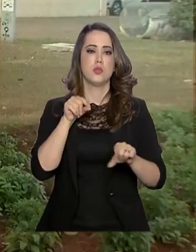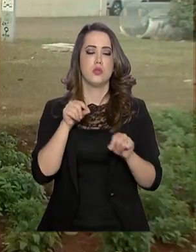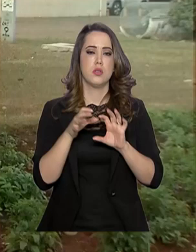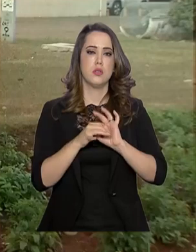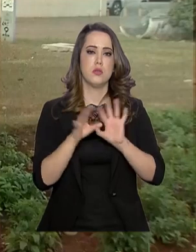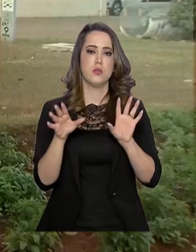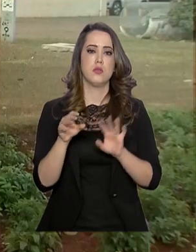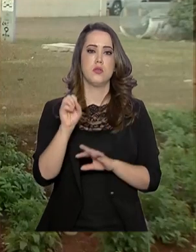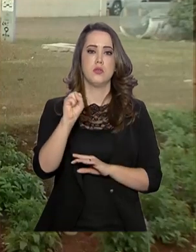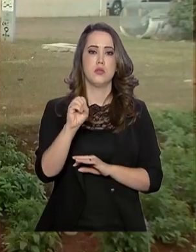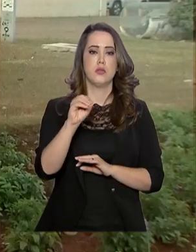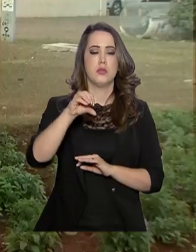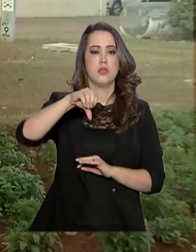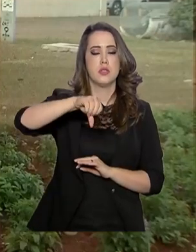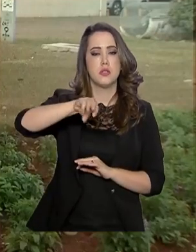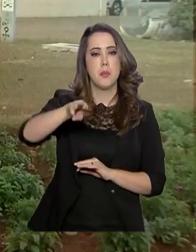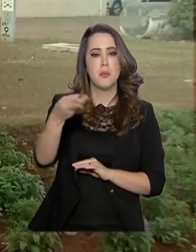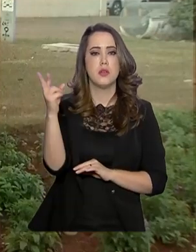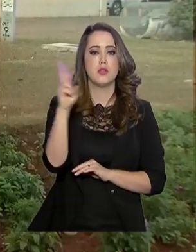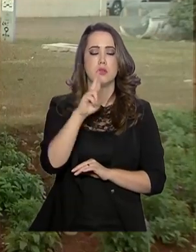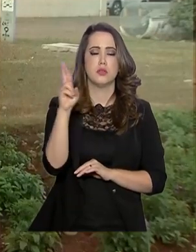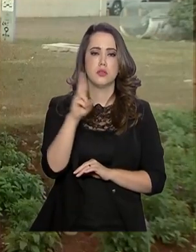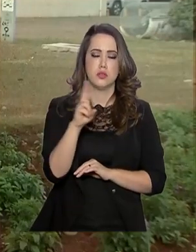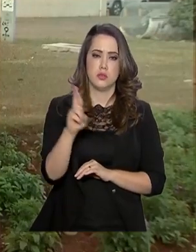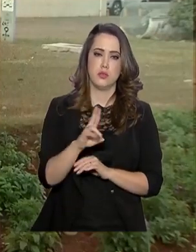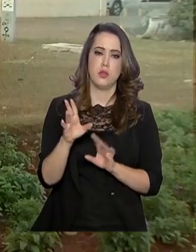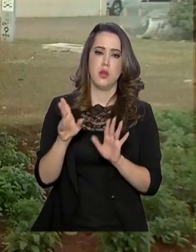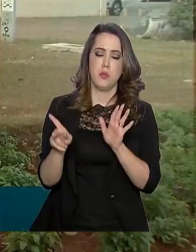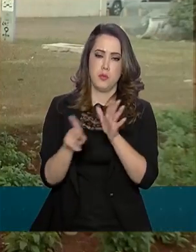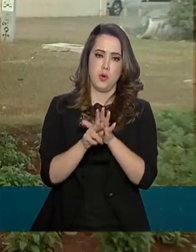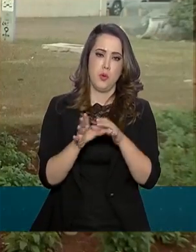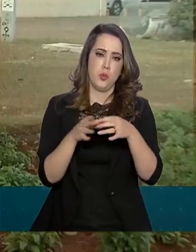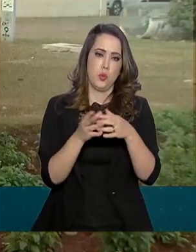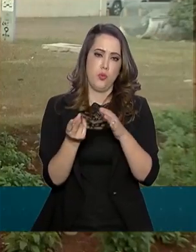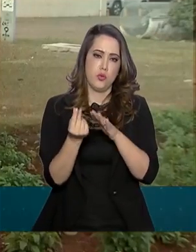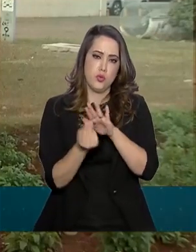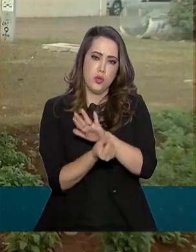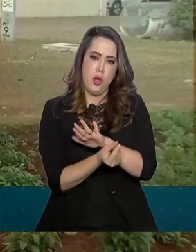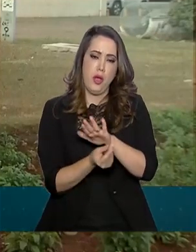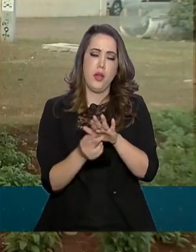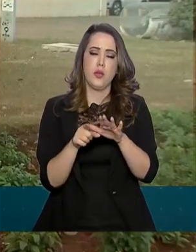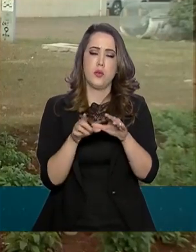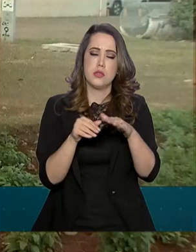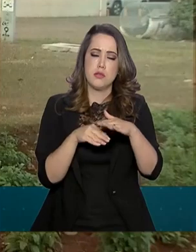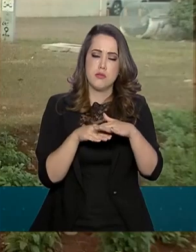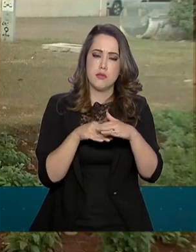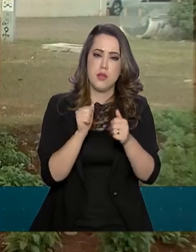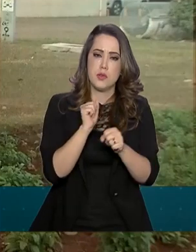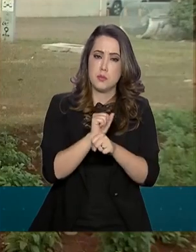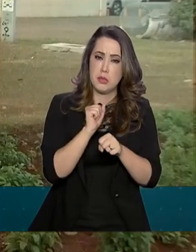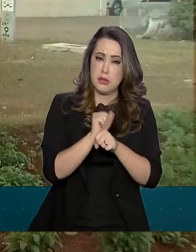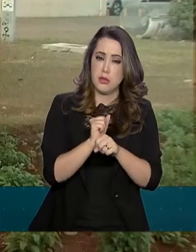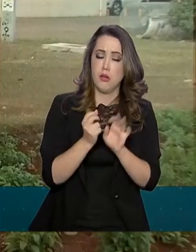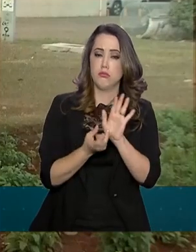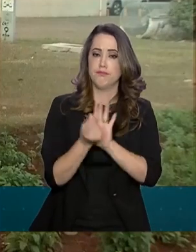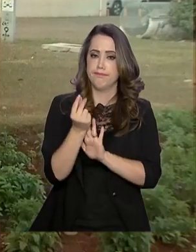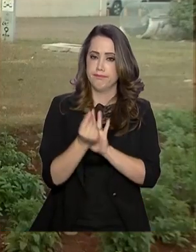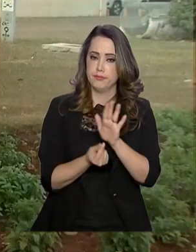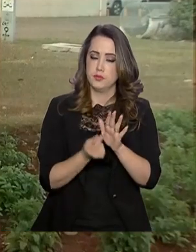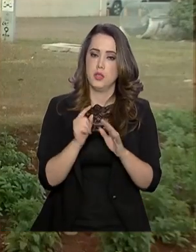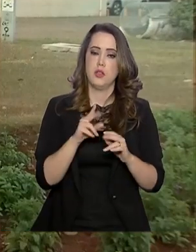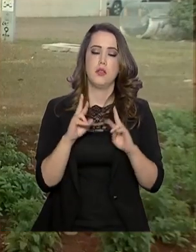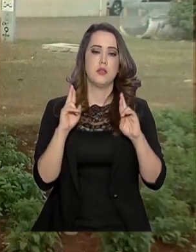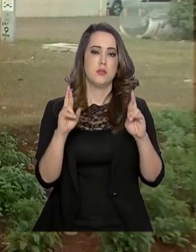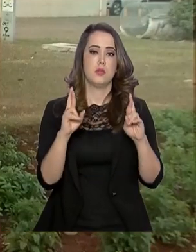809 milhões de reais relativos a reservas orçamentárias. Para o governo, a